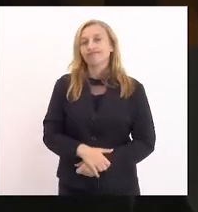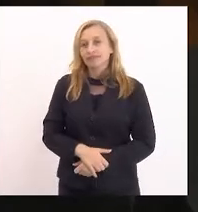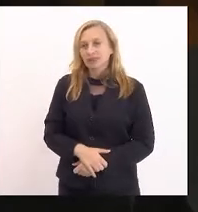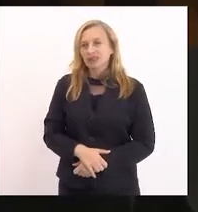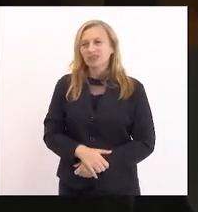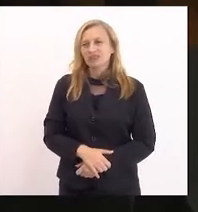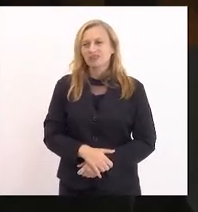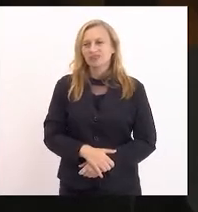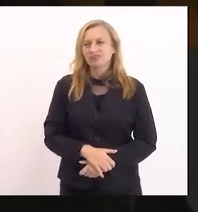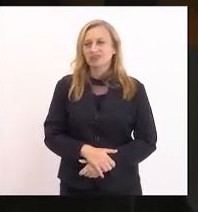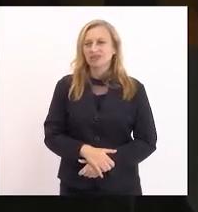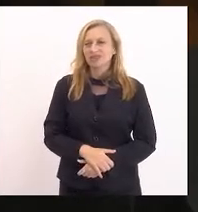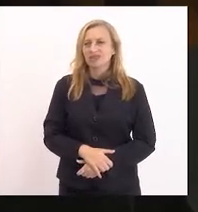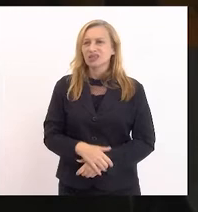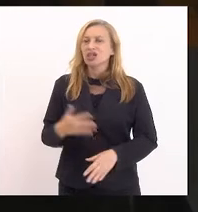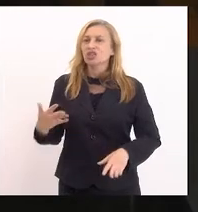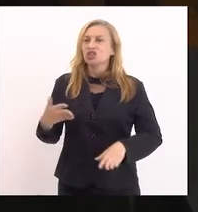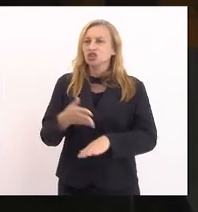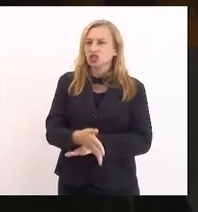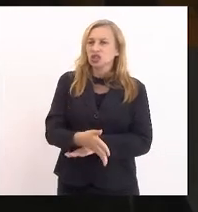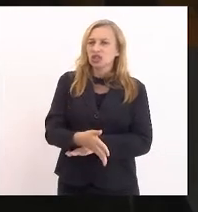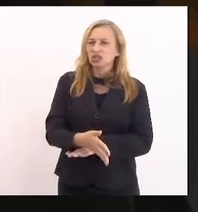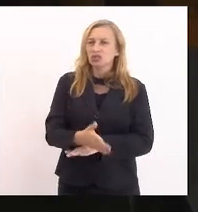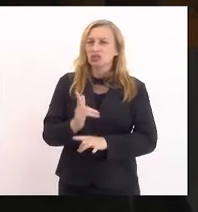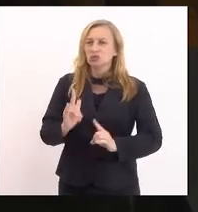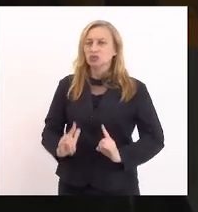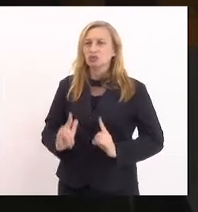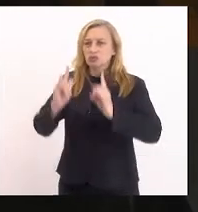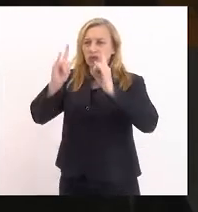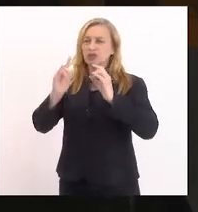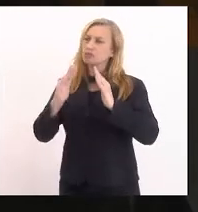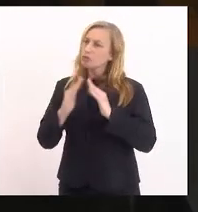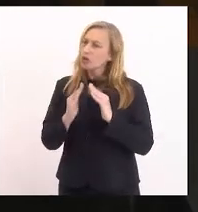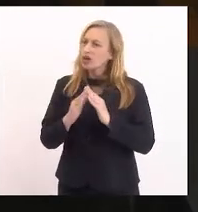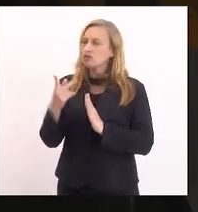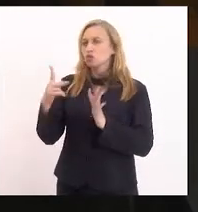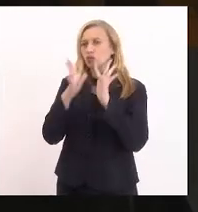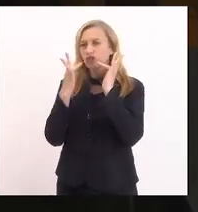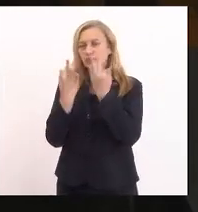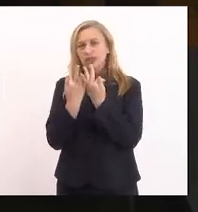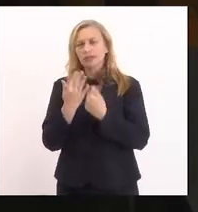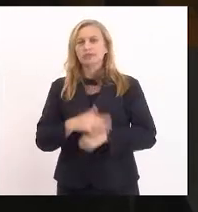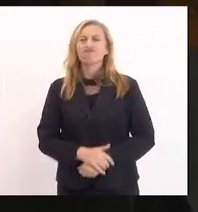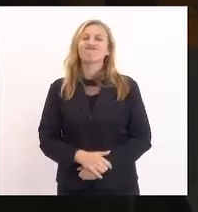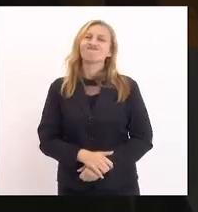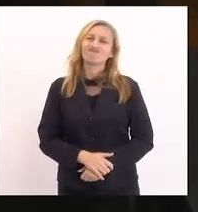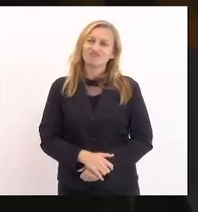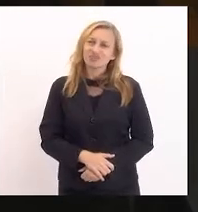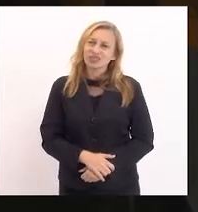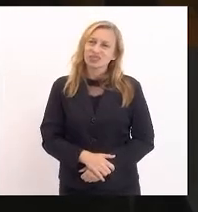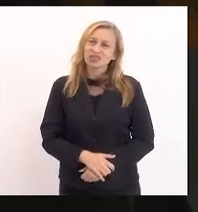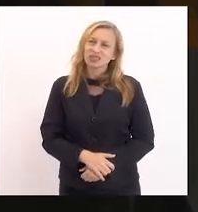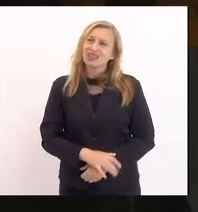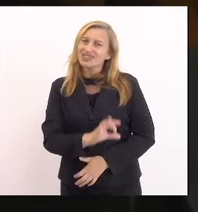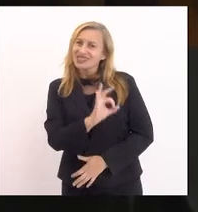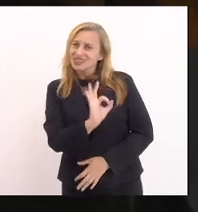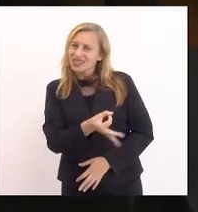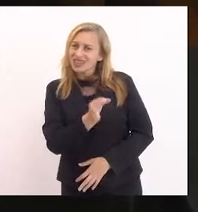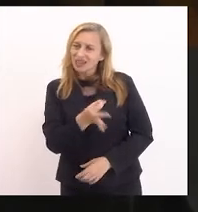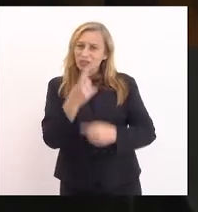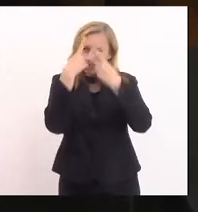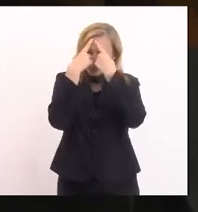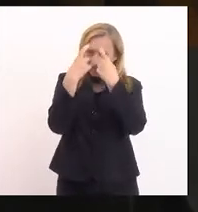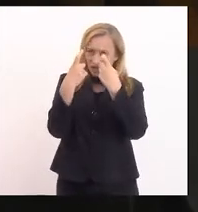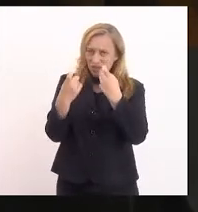estava chegando no condomínio em que residia, com sua família, e para justamente evitar